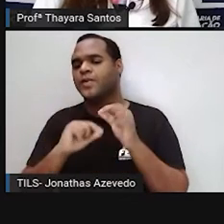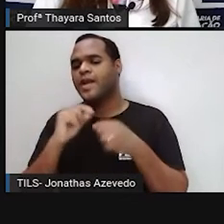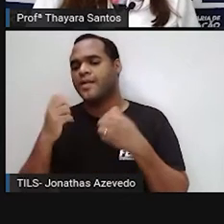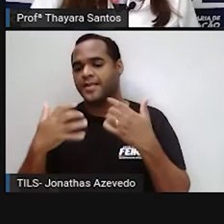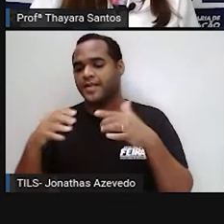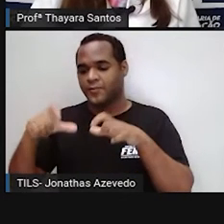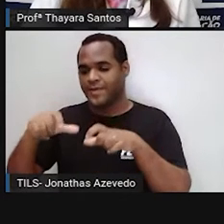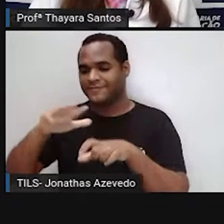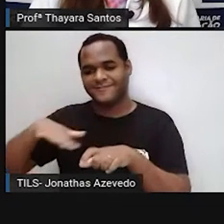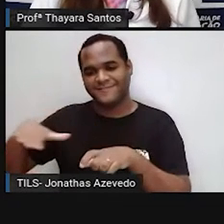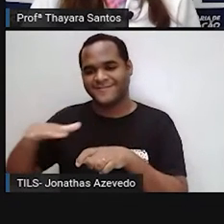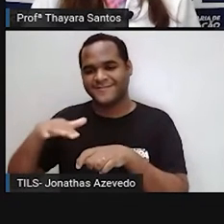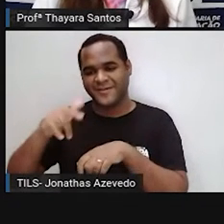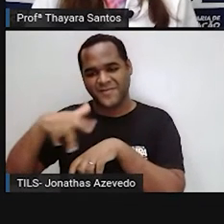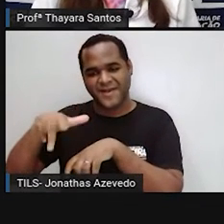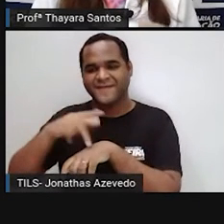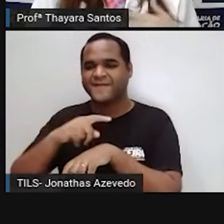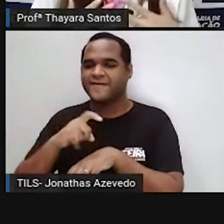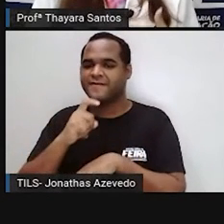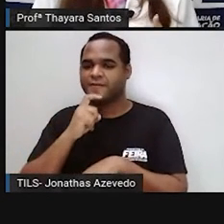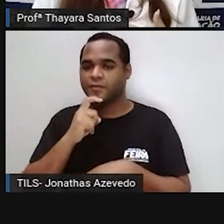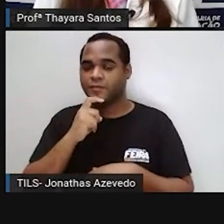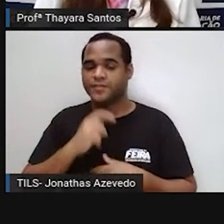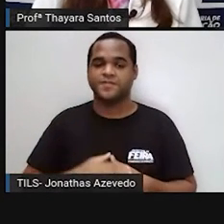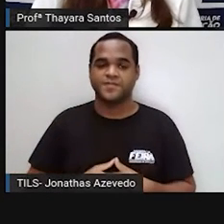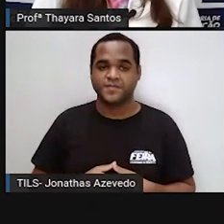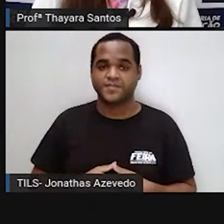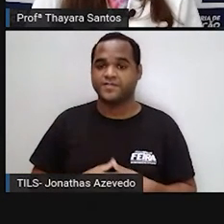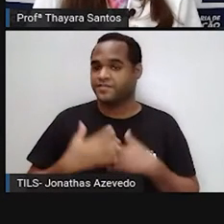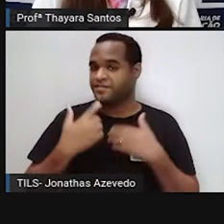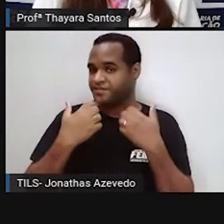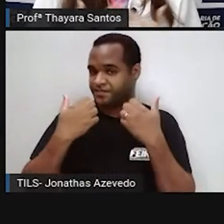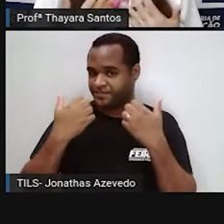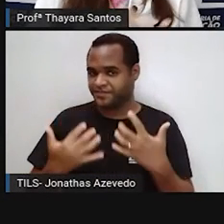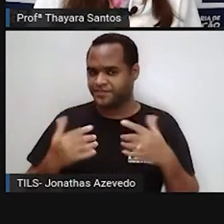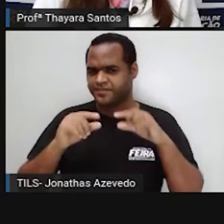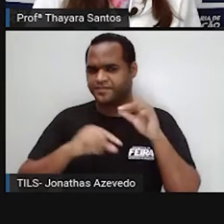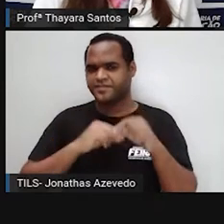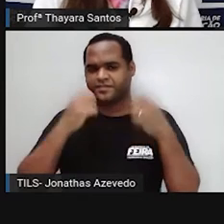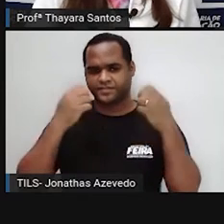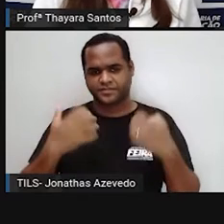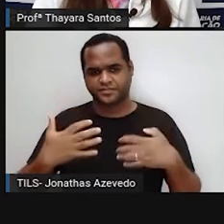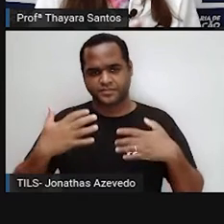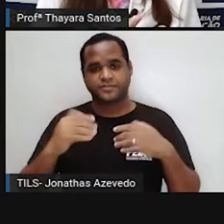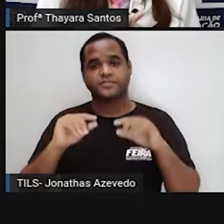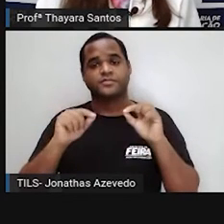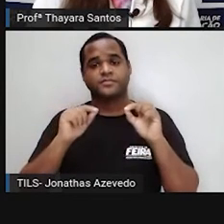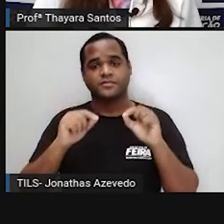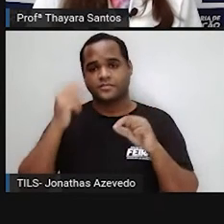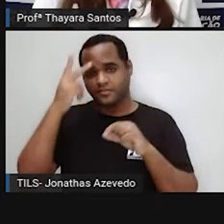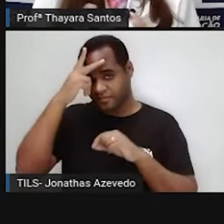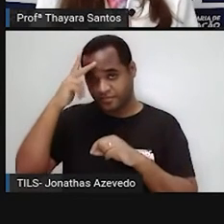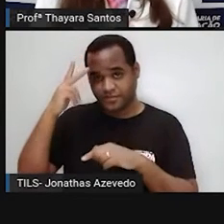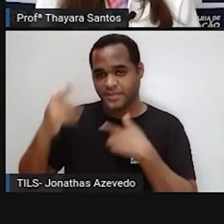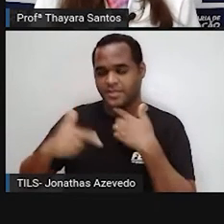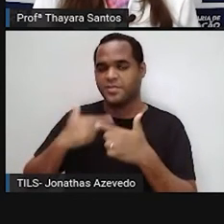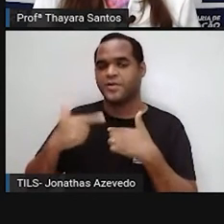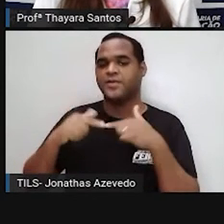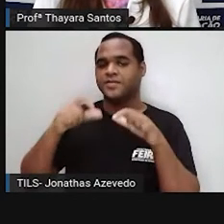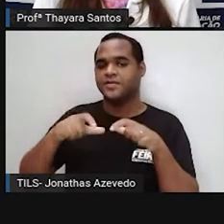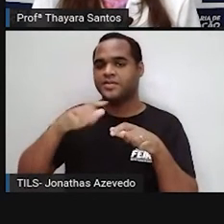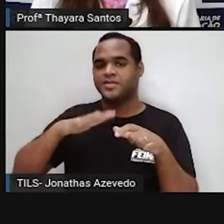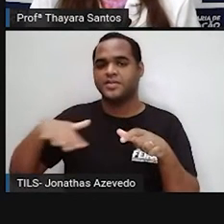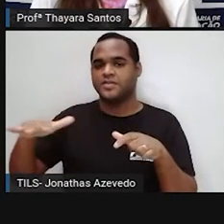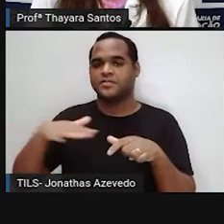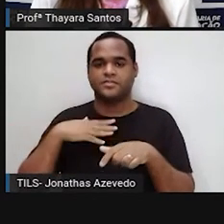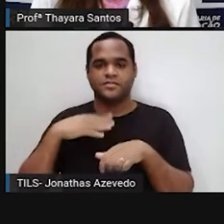Antártica. E, para falar sobre a Antártica, nada melhor do que uma pesquisadora que trabalhou lá. Então, a gente vai ter agora